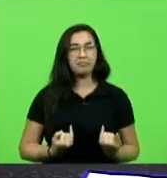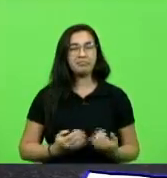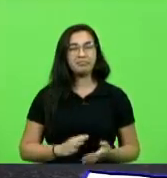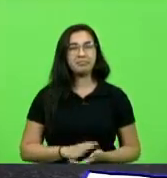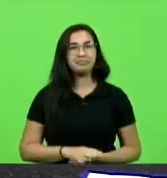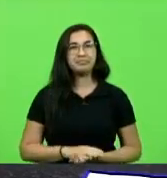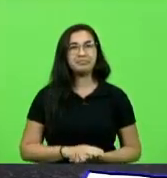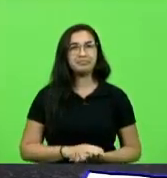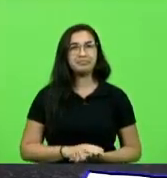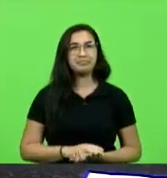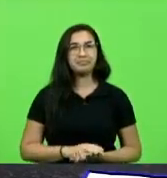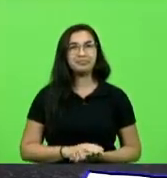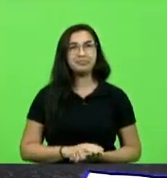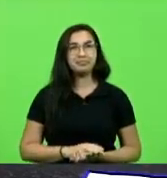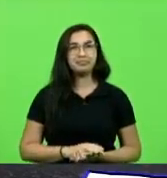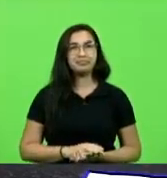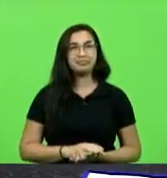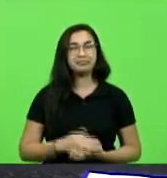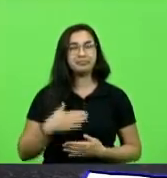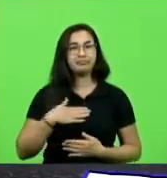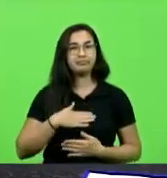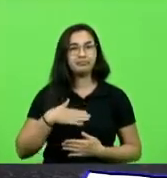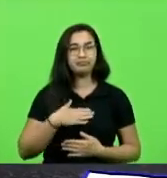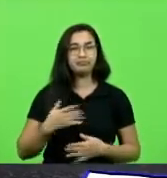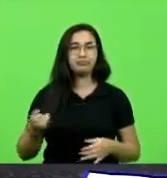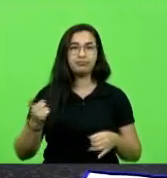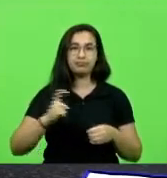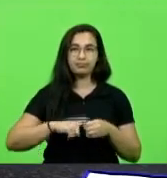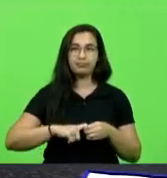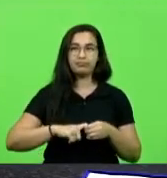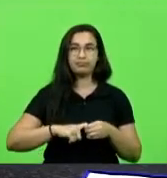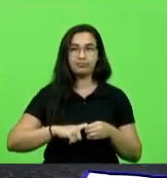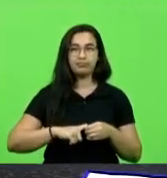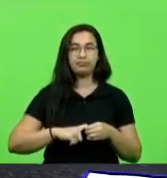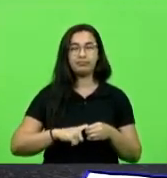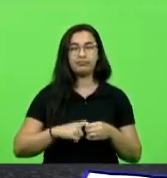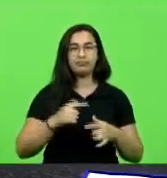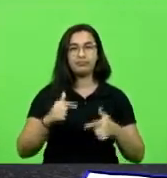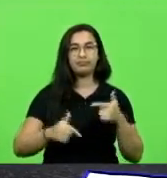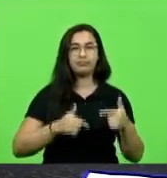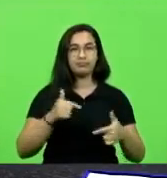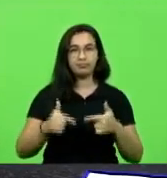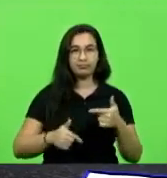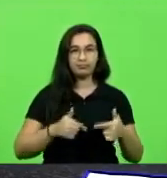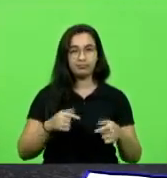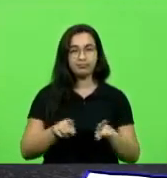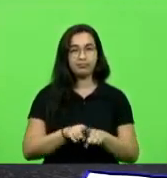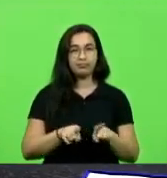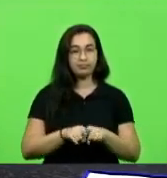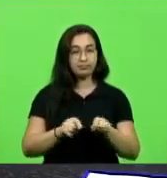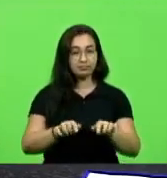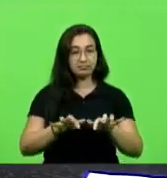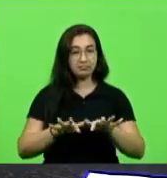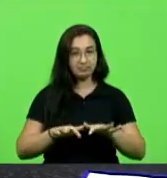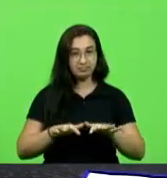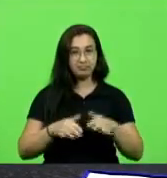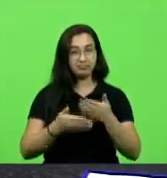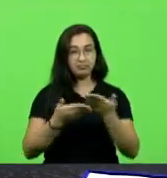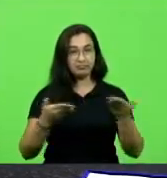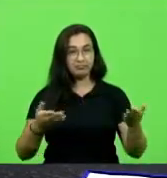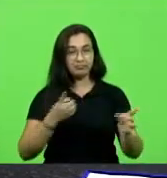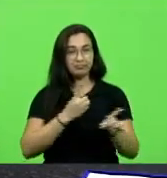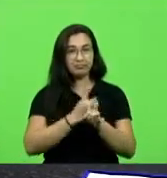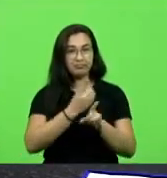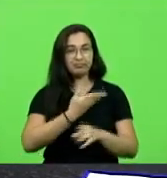é um prazer nós retomarmos as atividades do plenário as sessões reencontrar todos os amigos